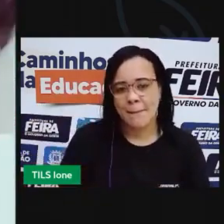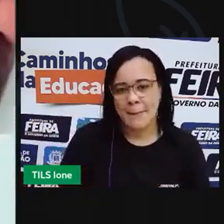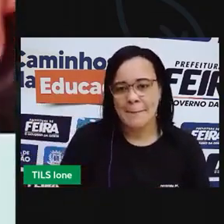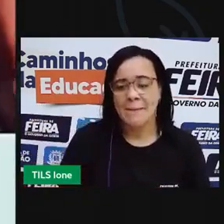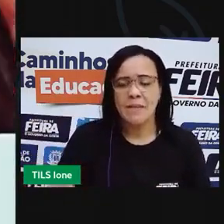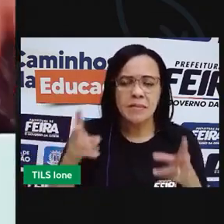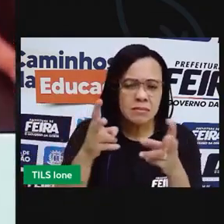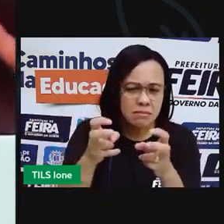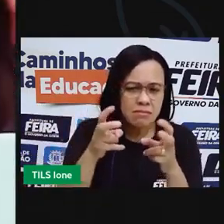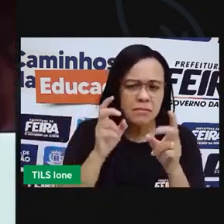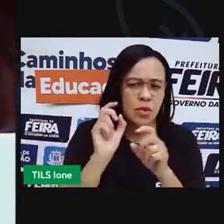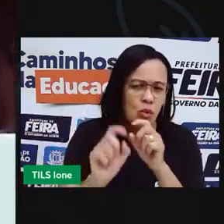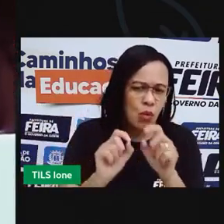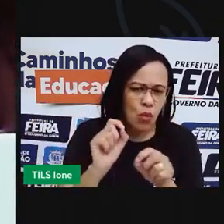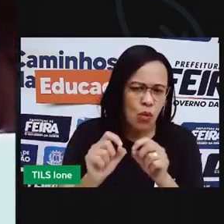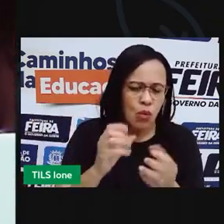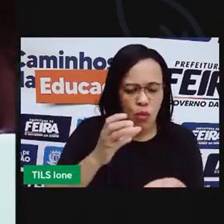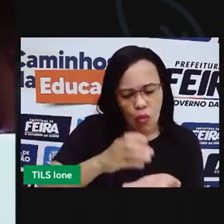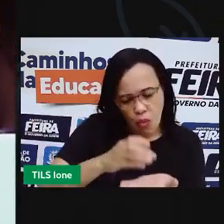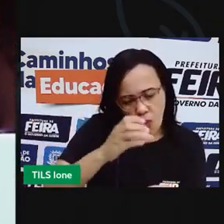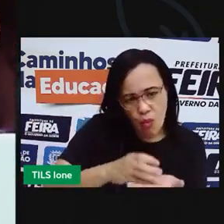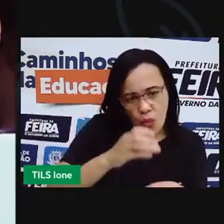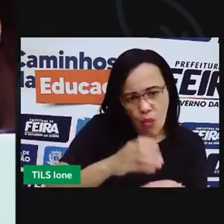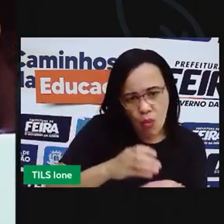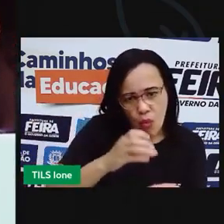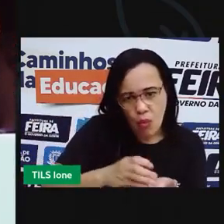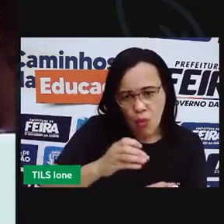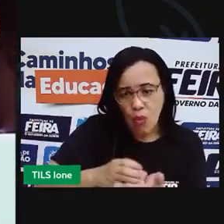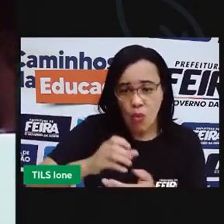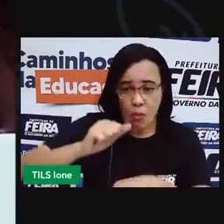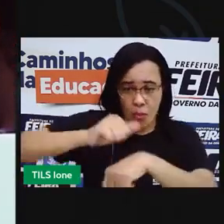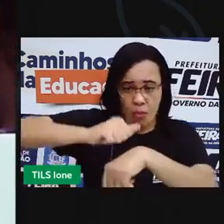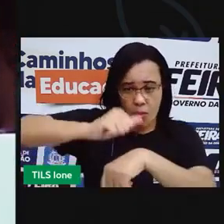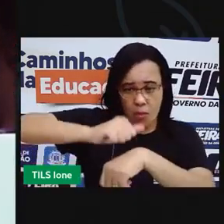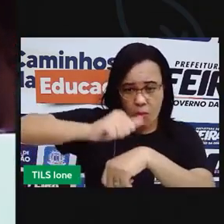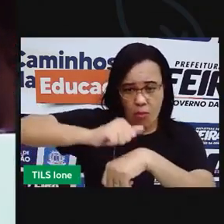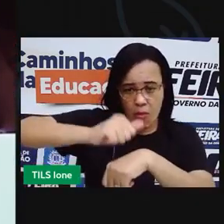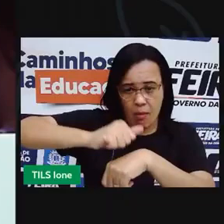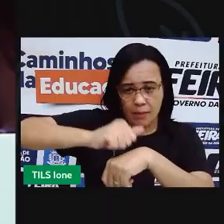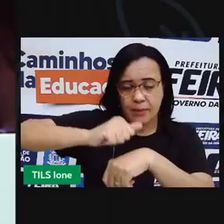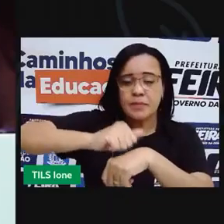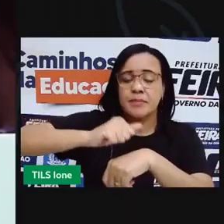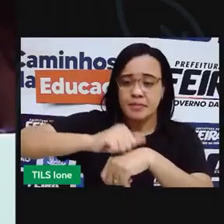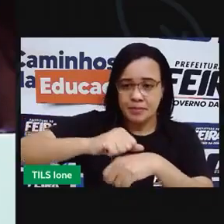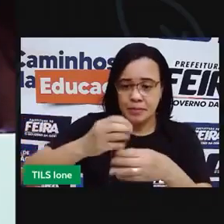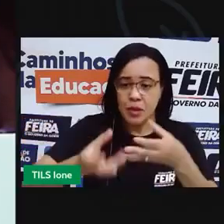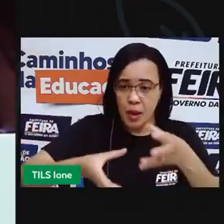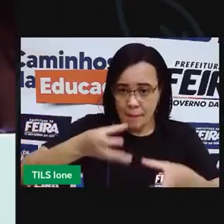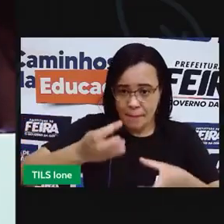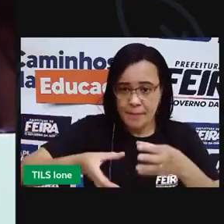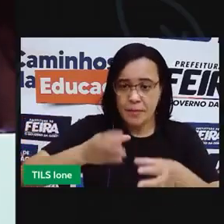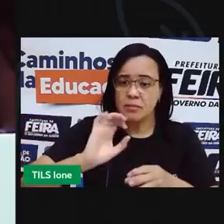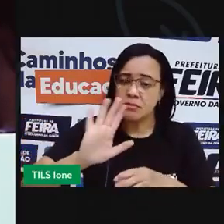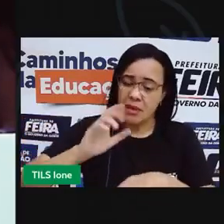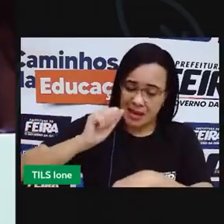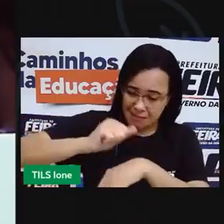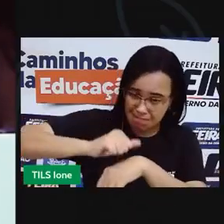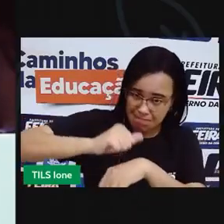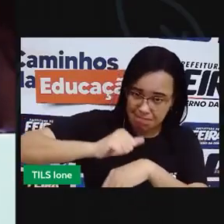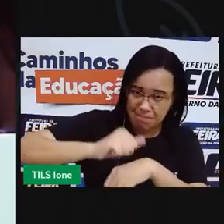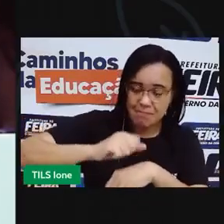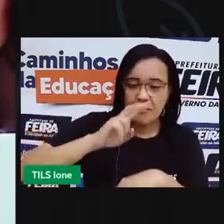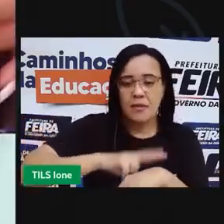eu percebo que um copo plástico ele é mais dígido ele é mareável mas ele tem um pouco mais